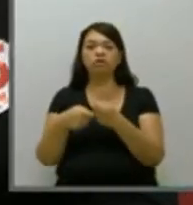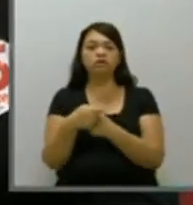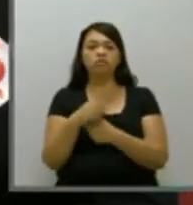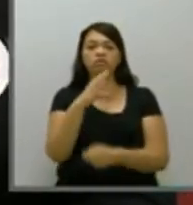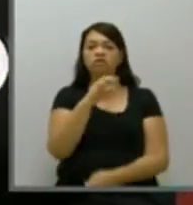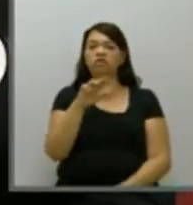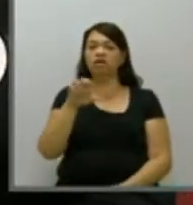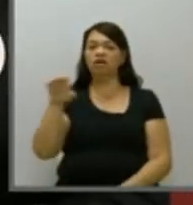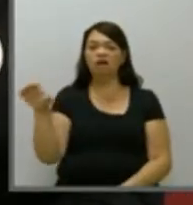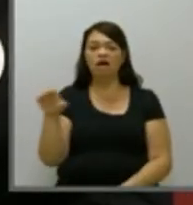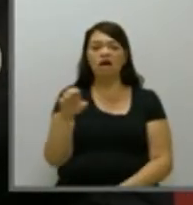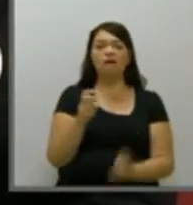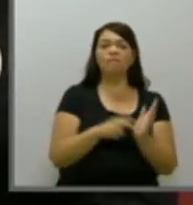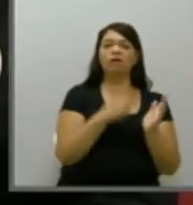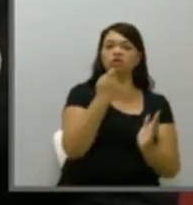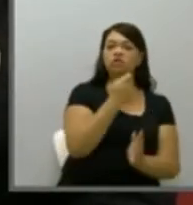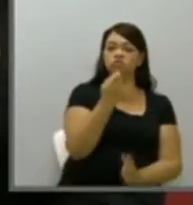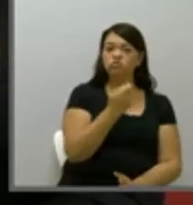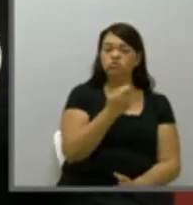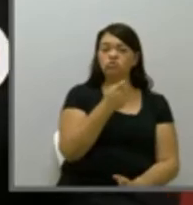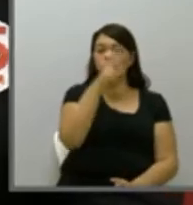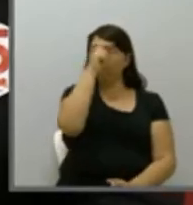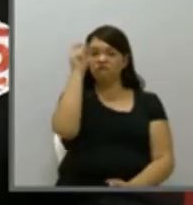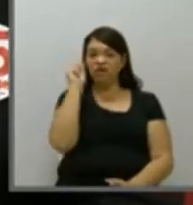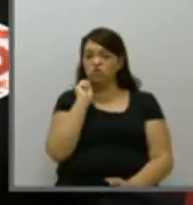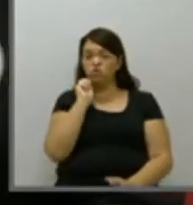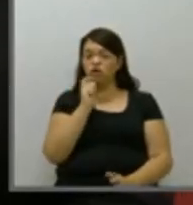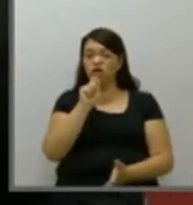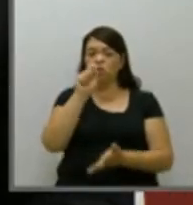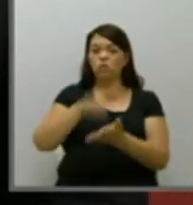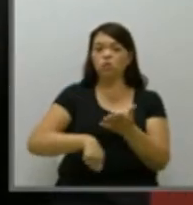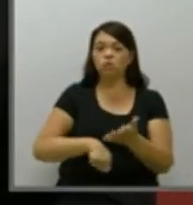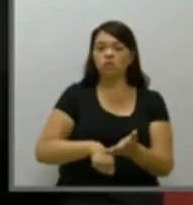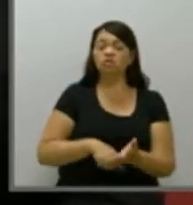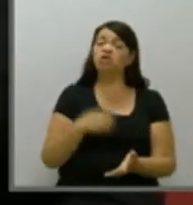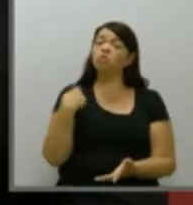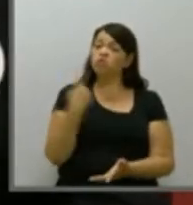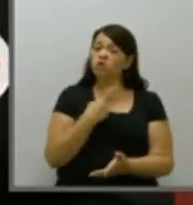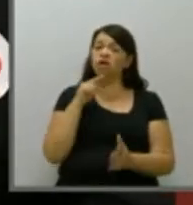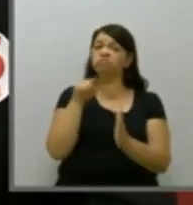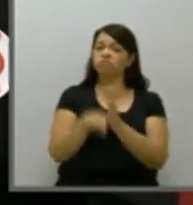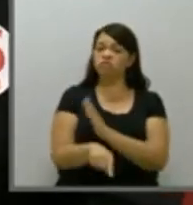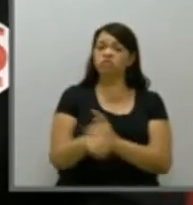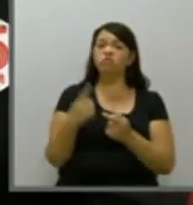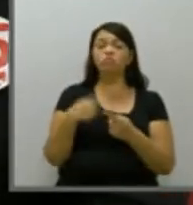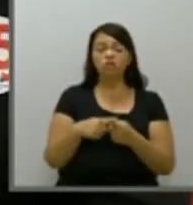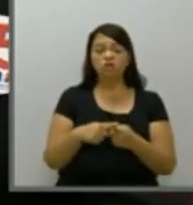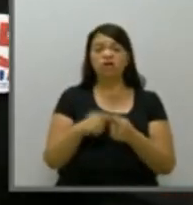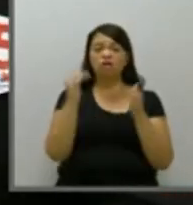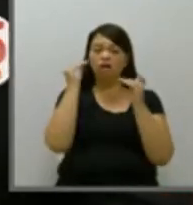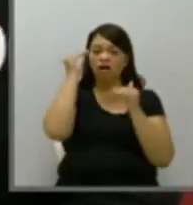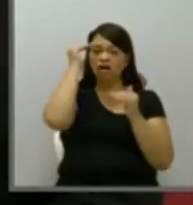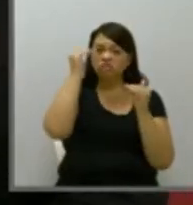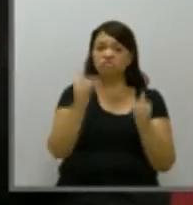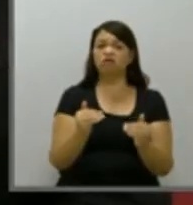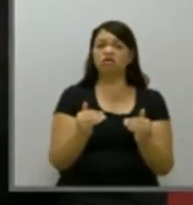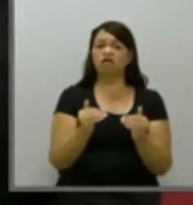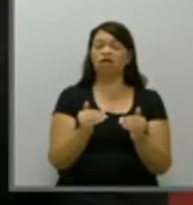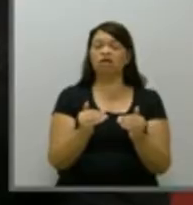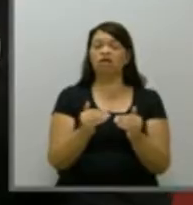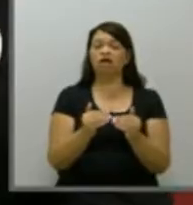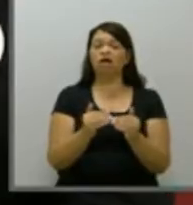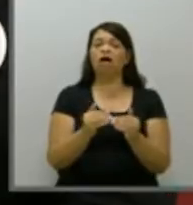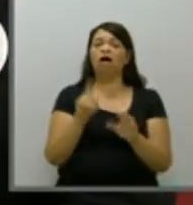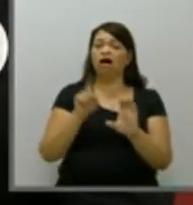anuência do município. Então, a gente faz esse questionamento, porque manter em dia as equações das dívidas